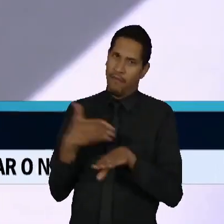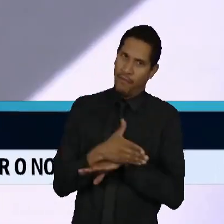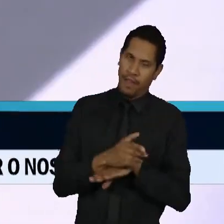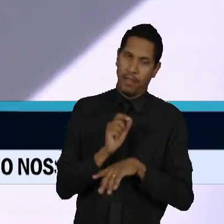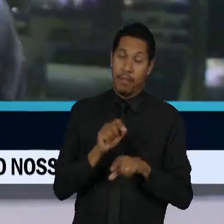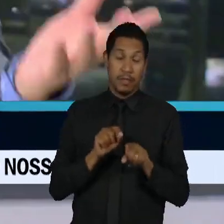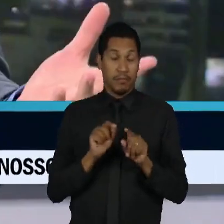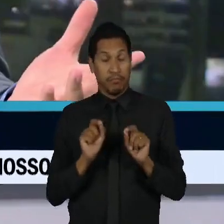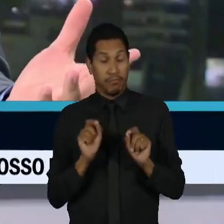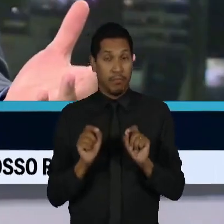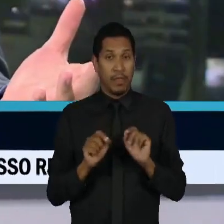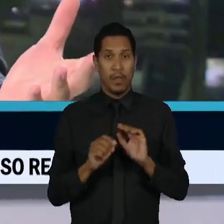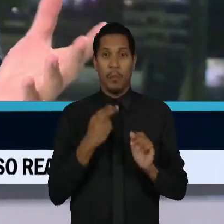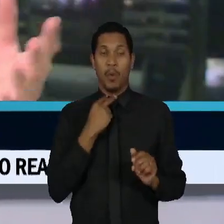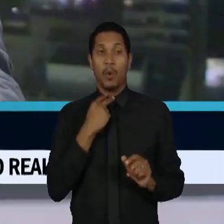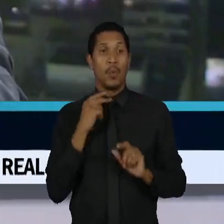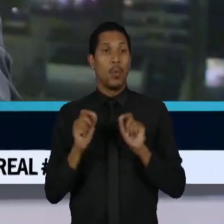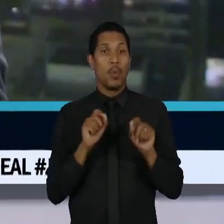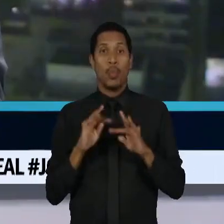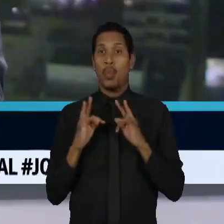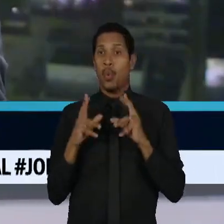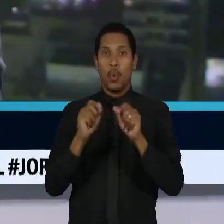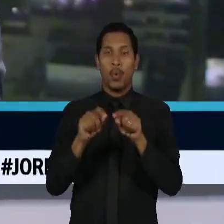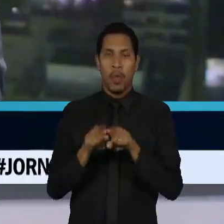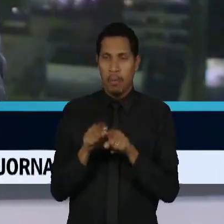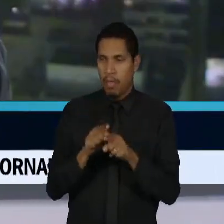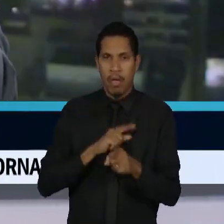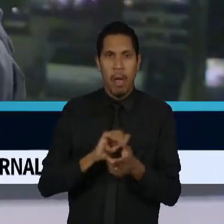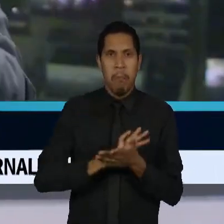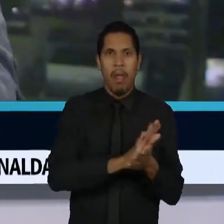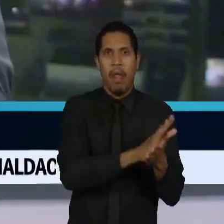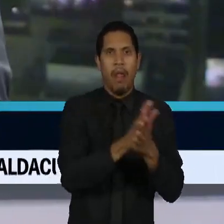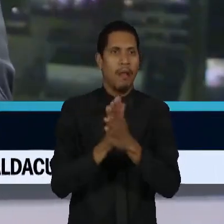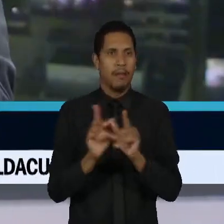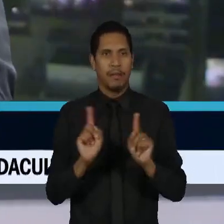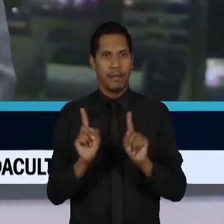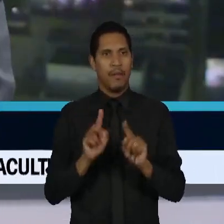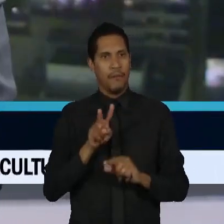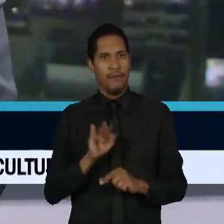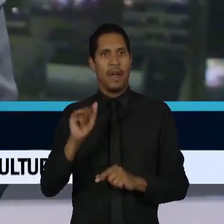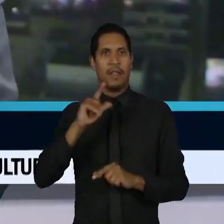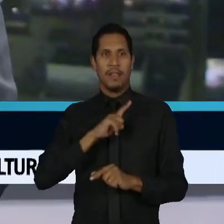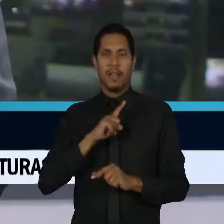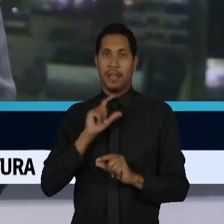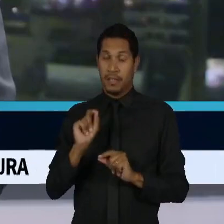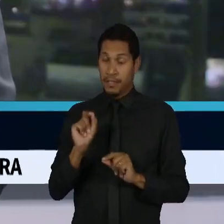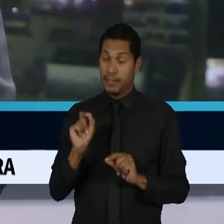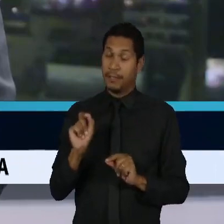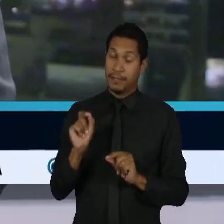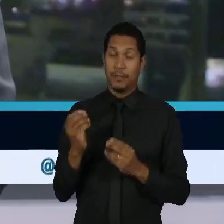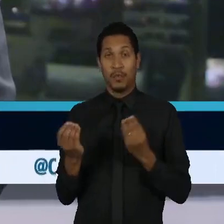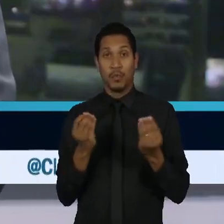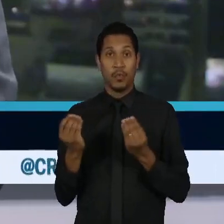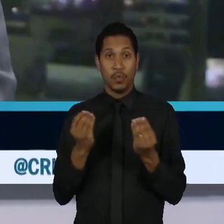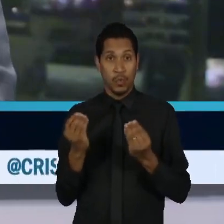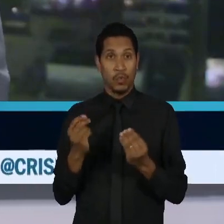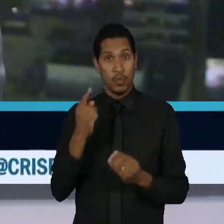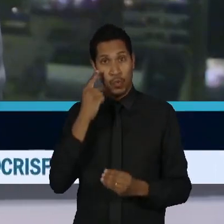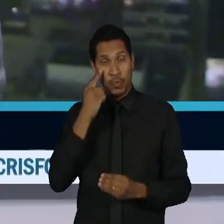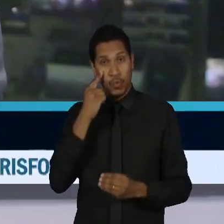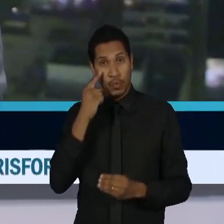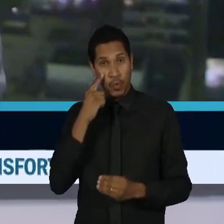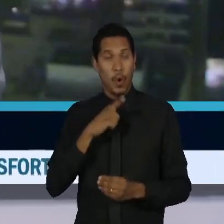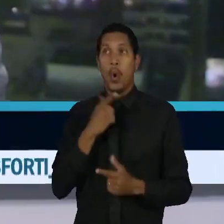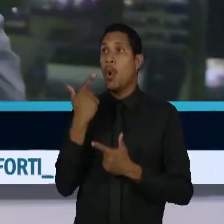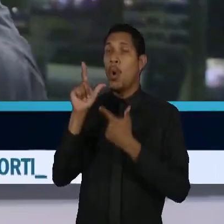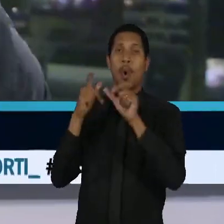apavorar pura e simplesmente tudo, porque isso vai gerar a entrada